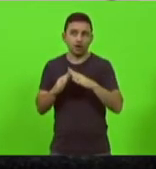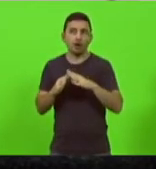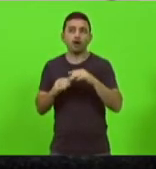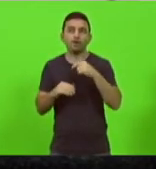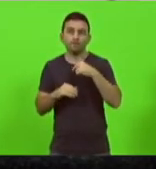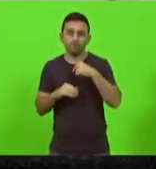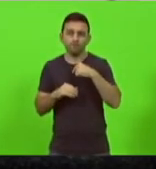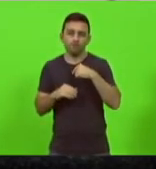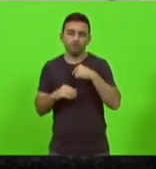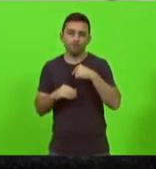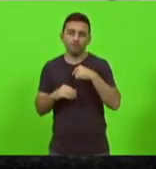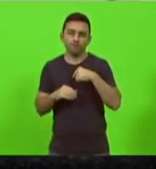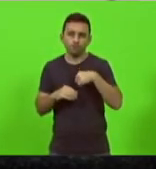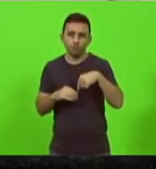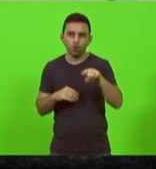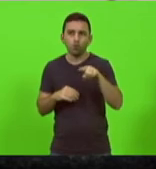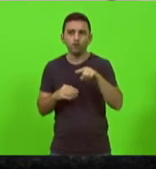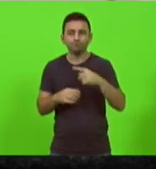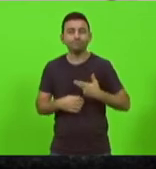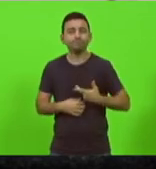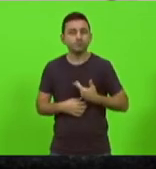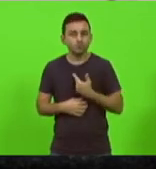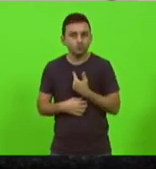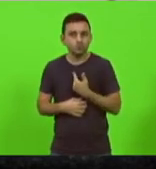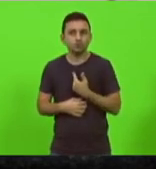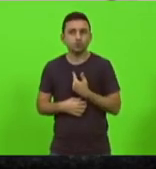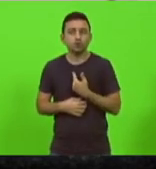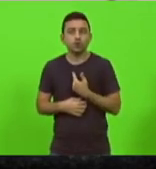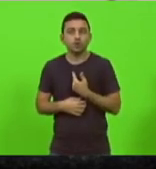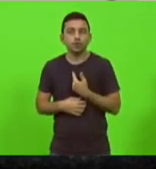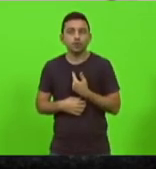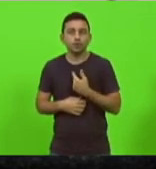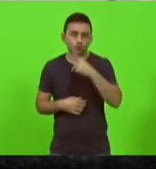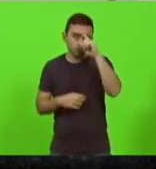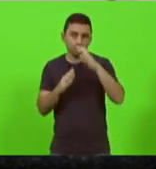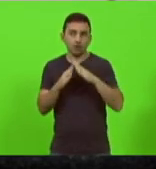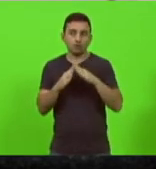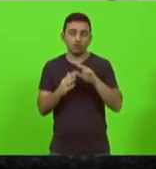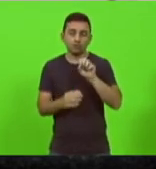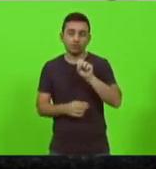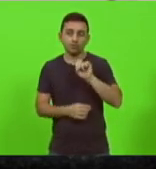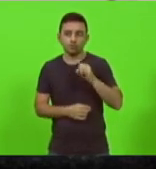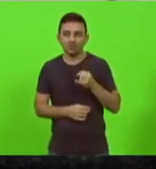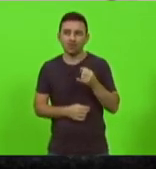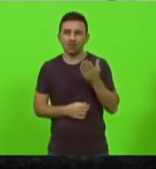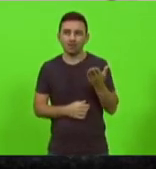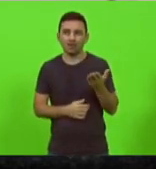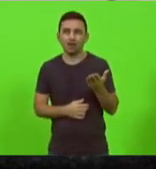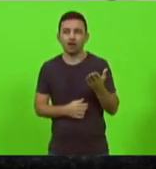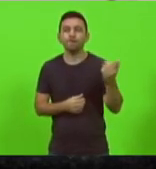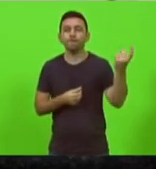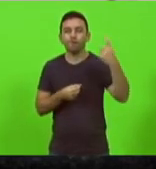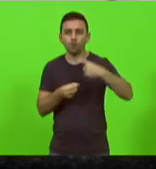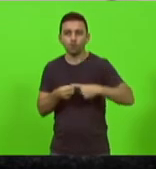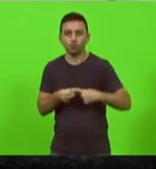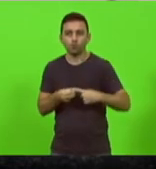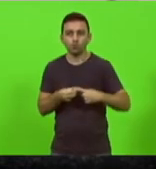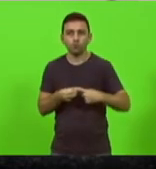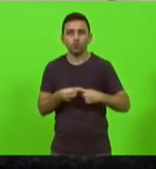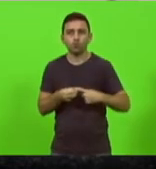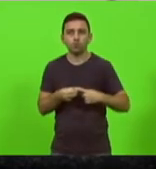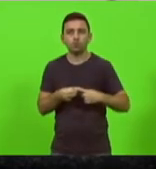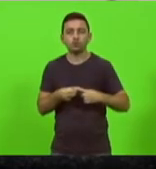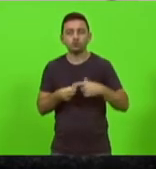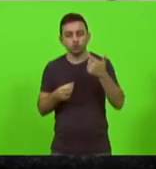fazer a cirurgia no hospital São José voltou para o hospital